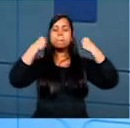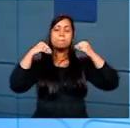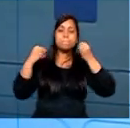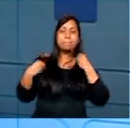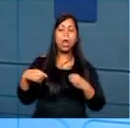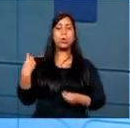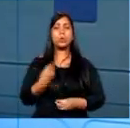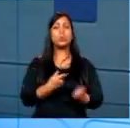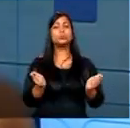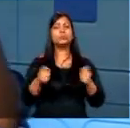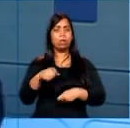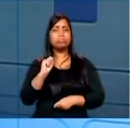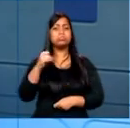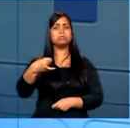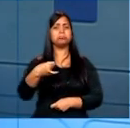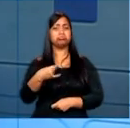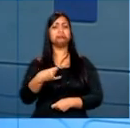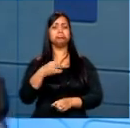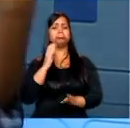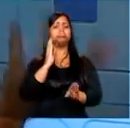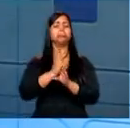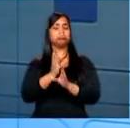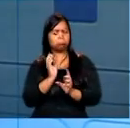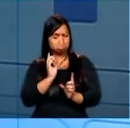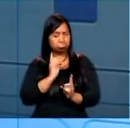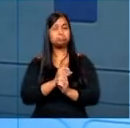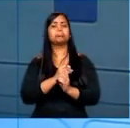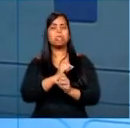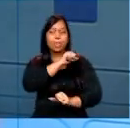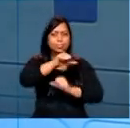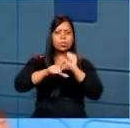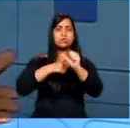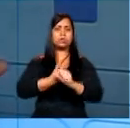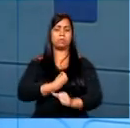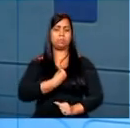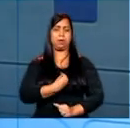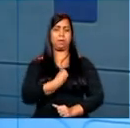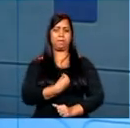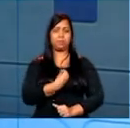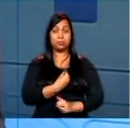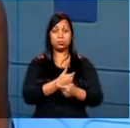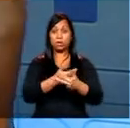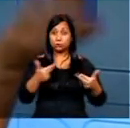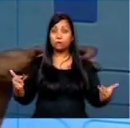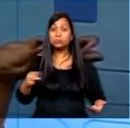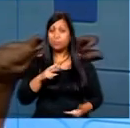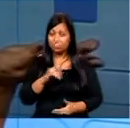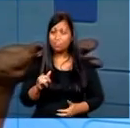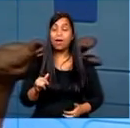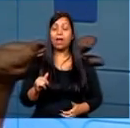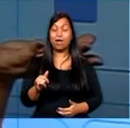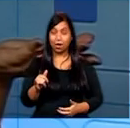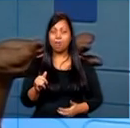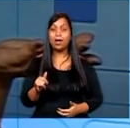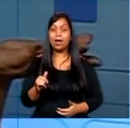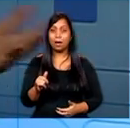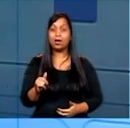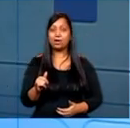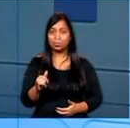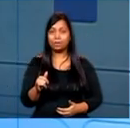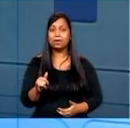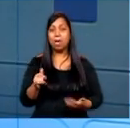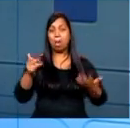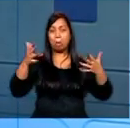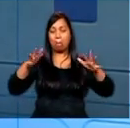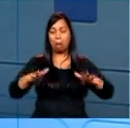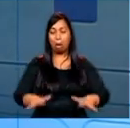que a gente pode se encontrar e ajudar a transformar a realidade que a gente vive, as coisas vão daqui, vão degringolar, né?